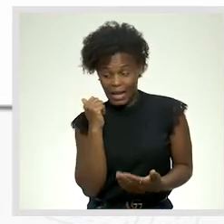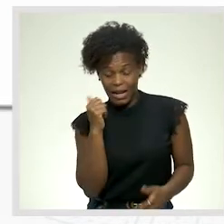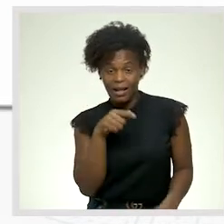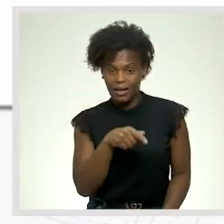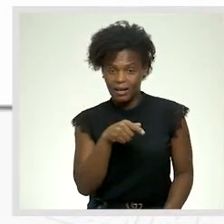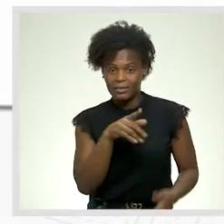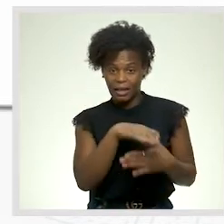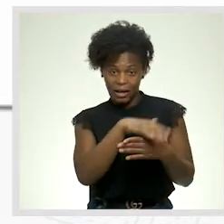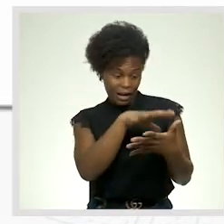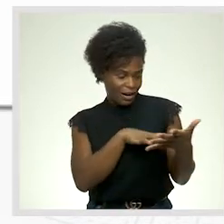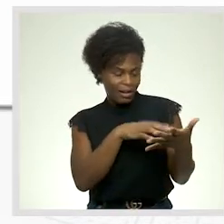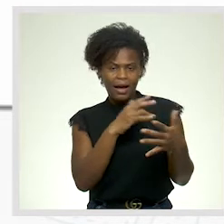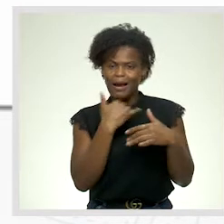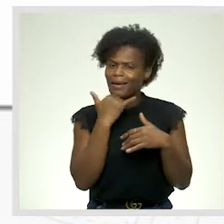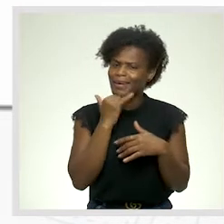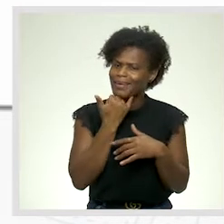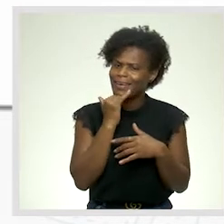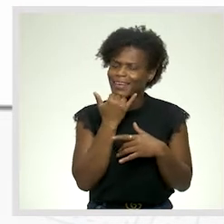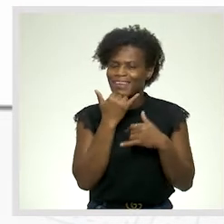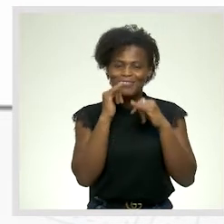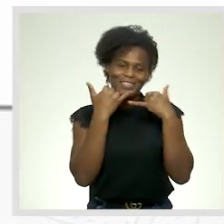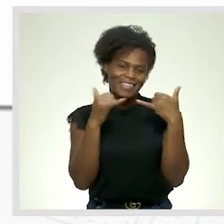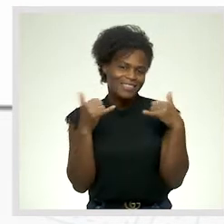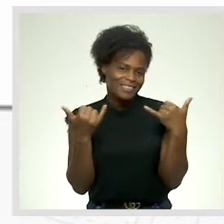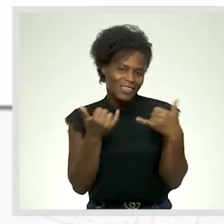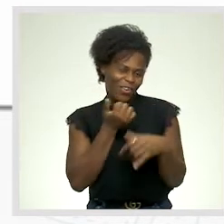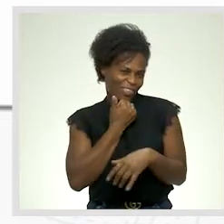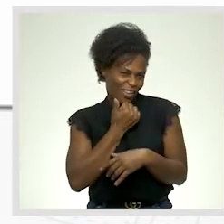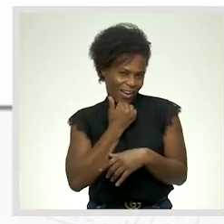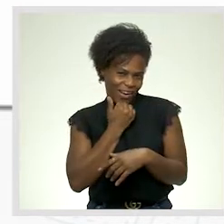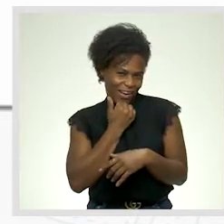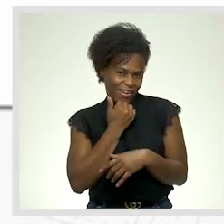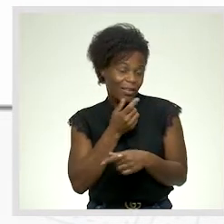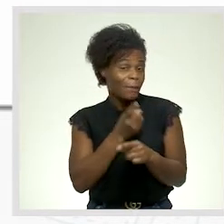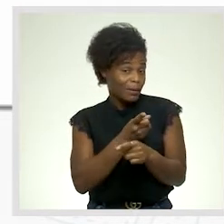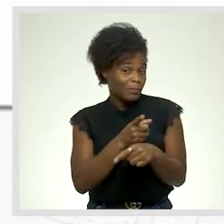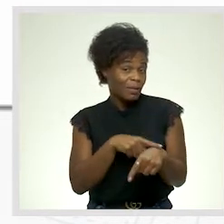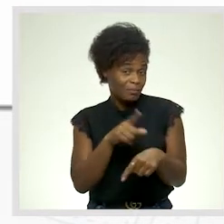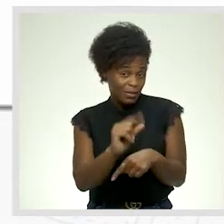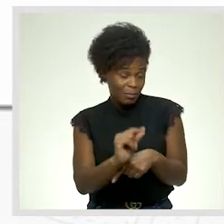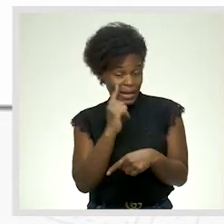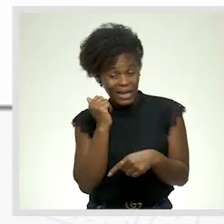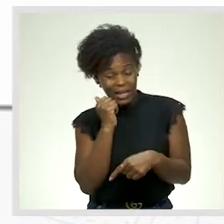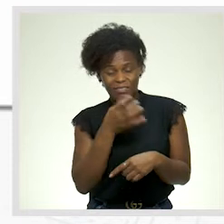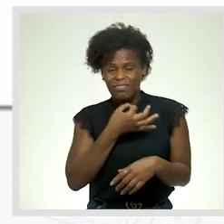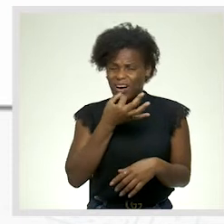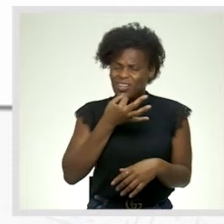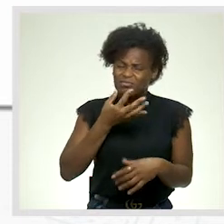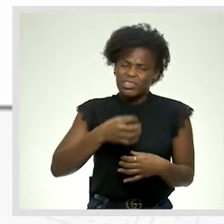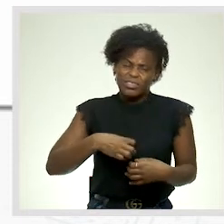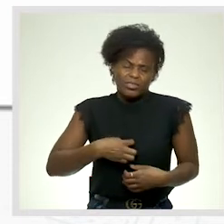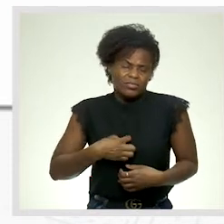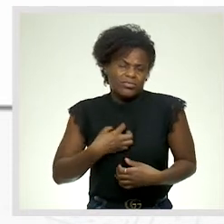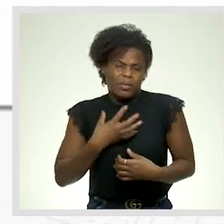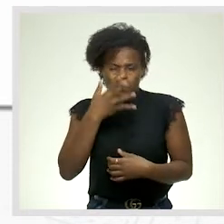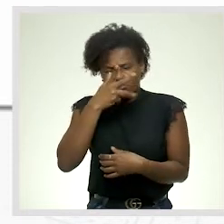bastante alegre, ele está feliz, ele está contente. Ao mesmo tempo que ele também desabafa, claro, a